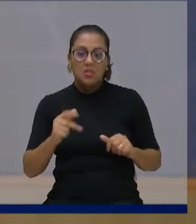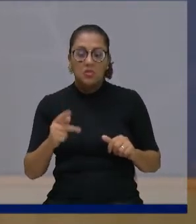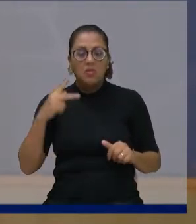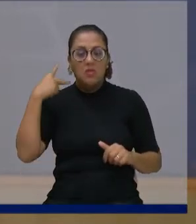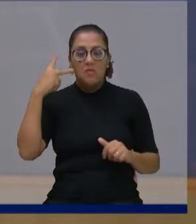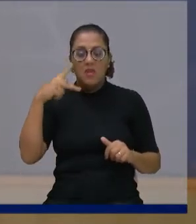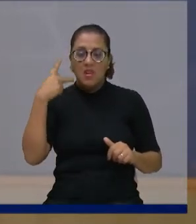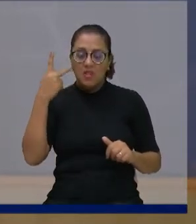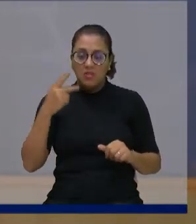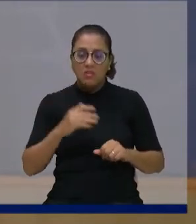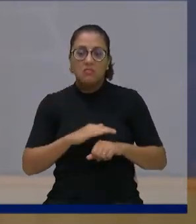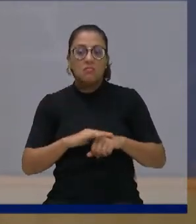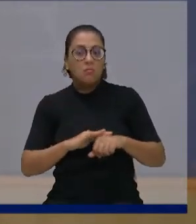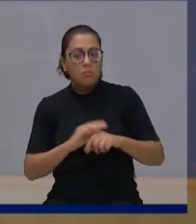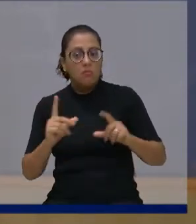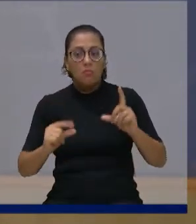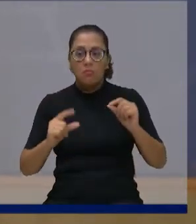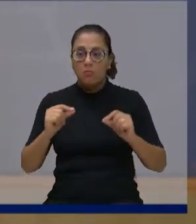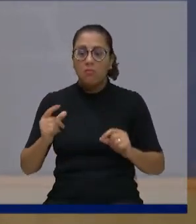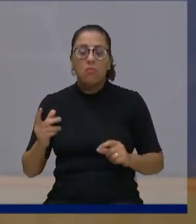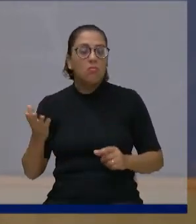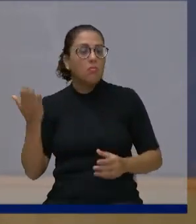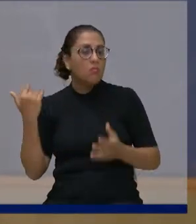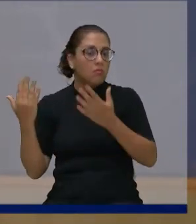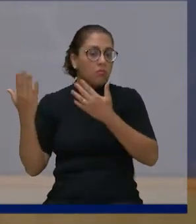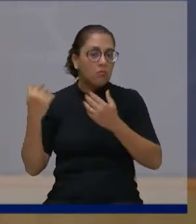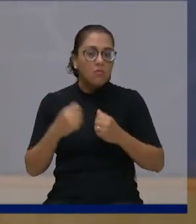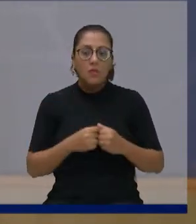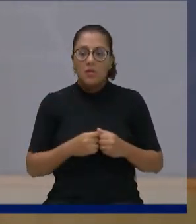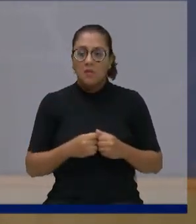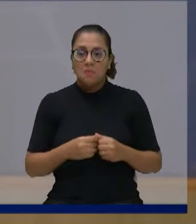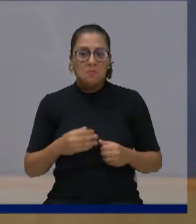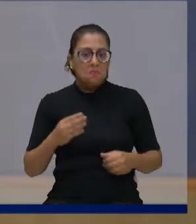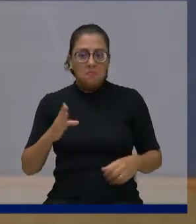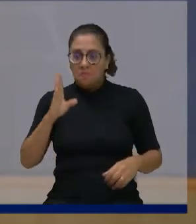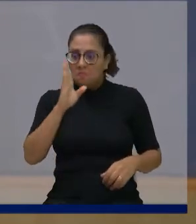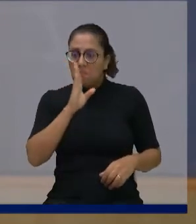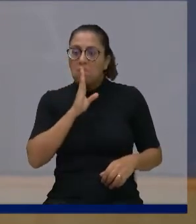dias, que não sabiam que isso ia ser votado aqui.